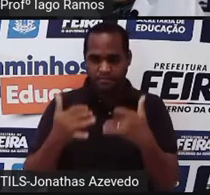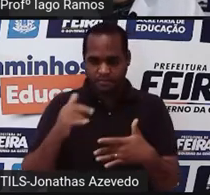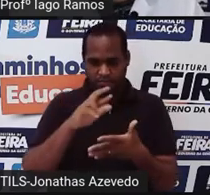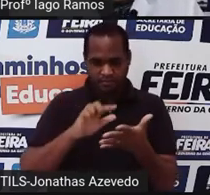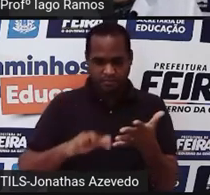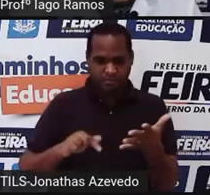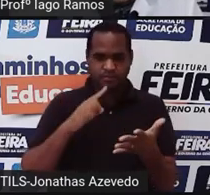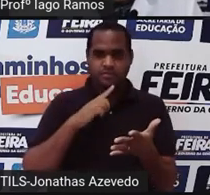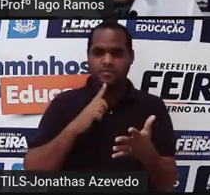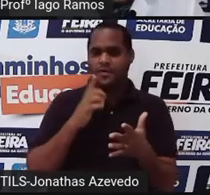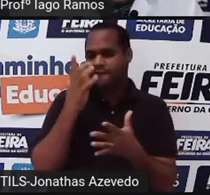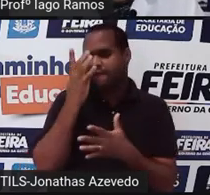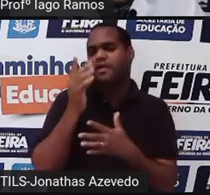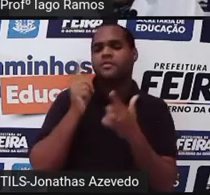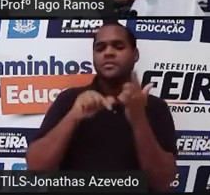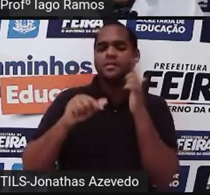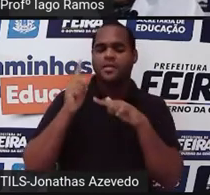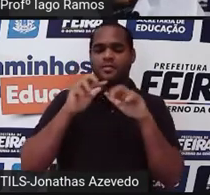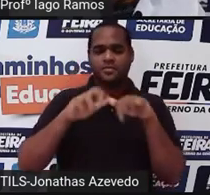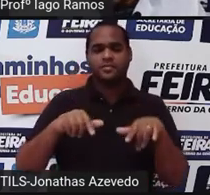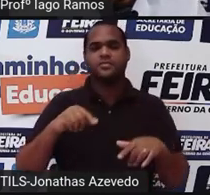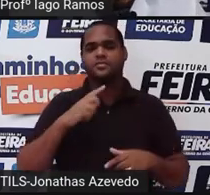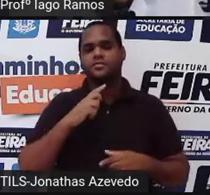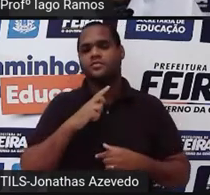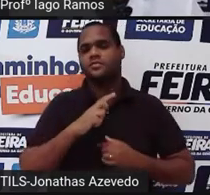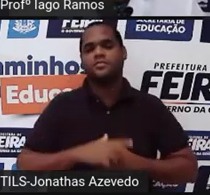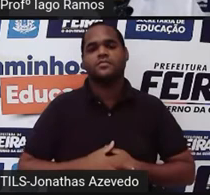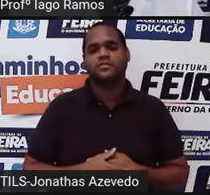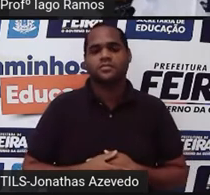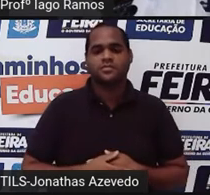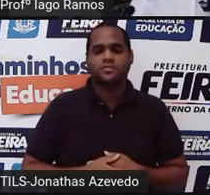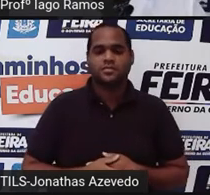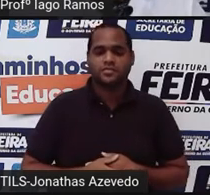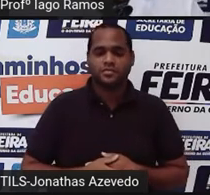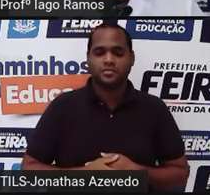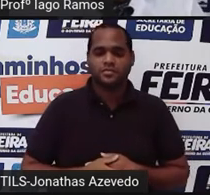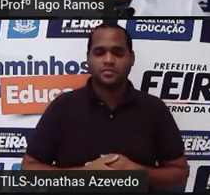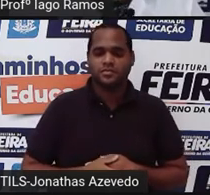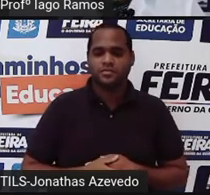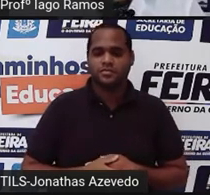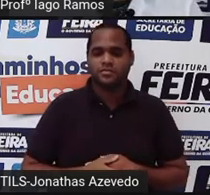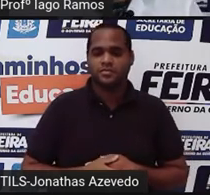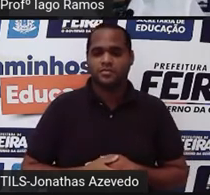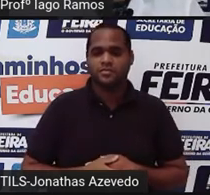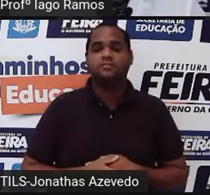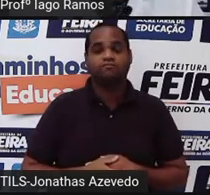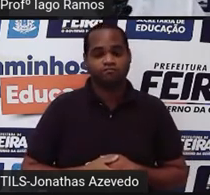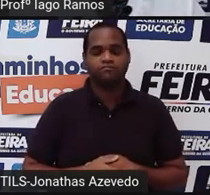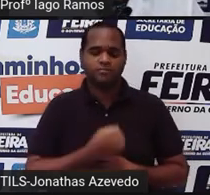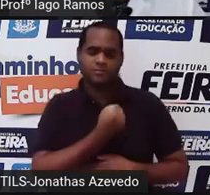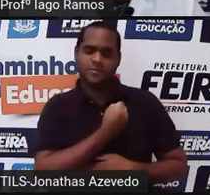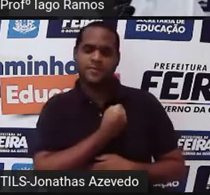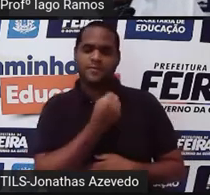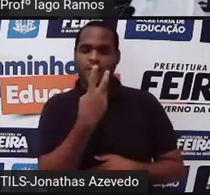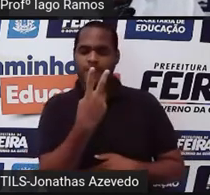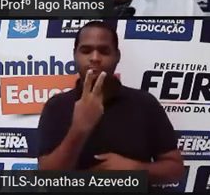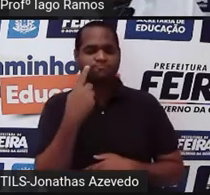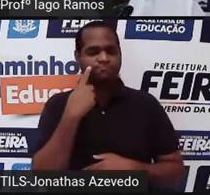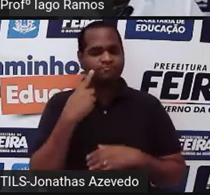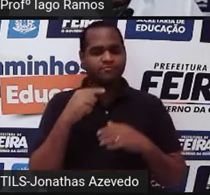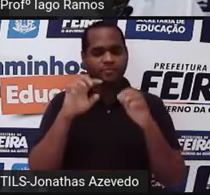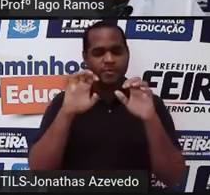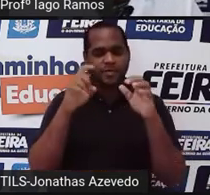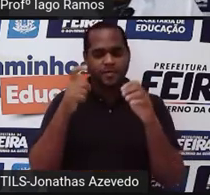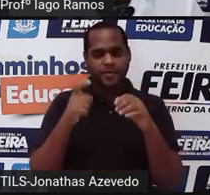fácil de se entender, beleza? Vamos lá? O próximo caso, que eu estou chamando aqui de caso 2, é quando o expoente é